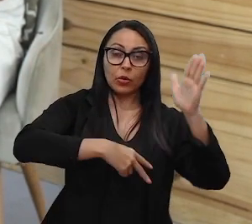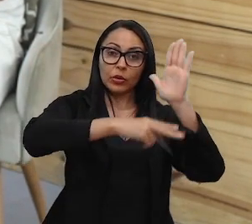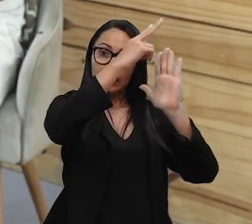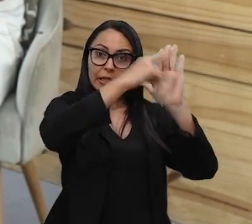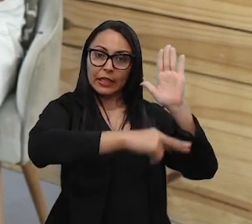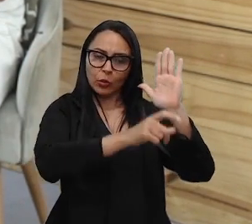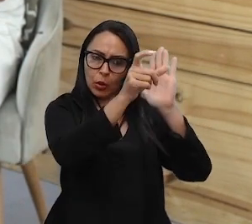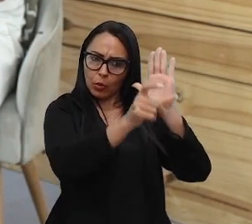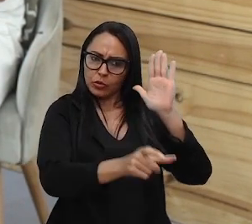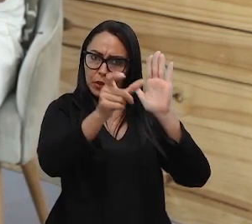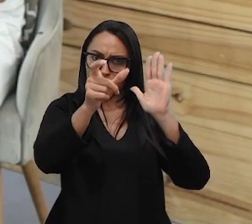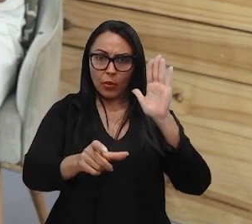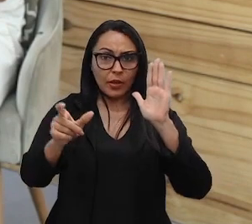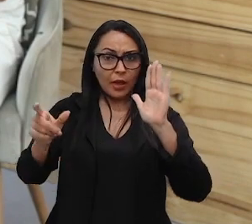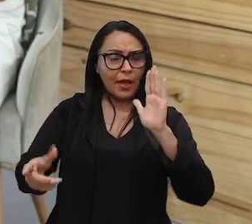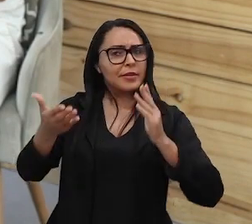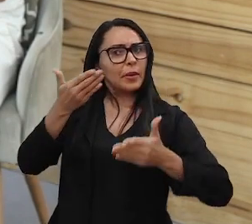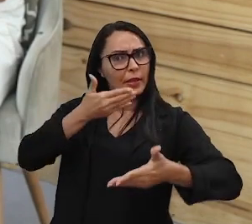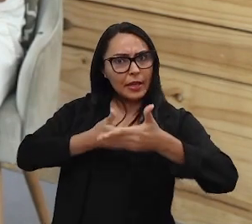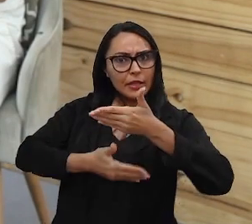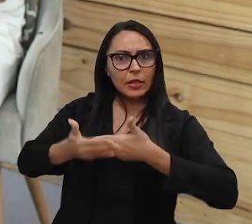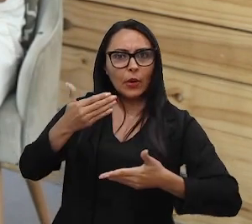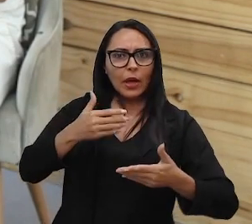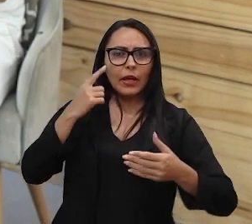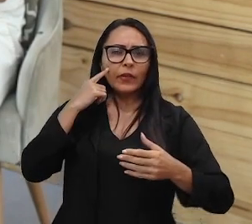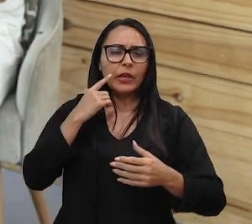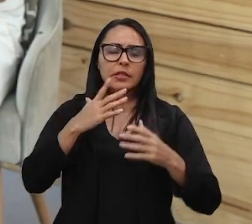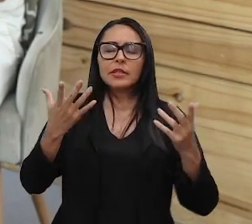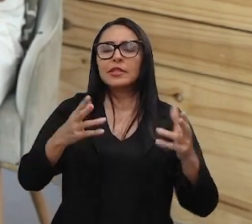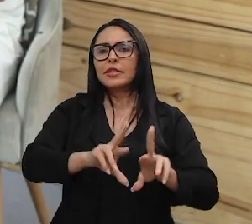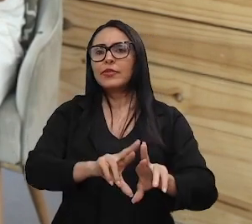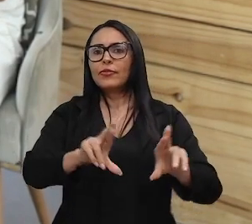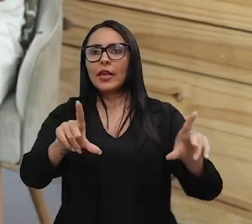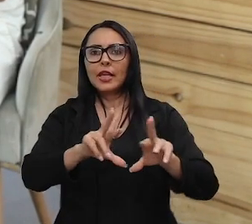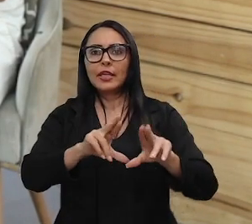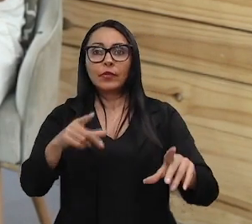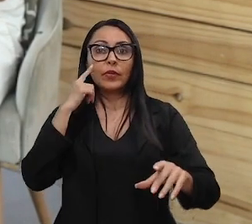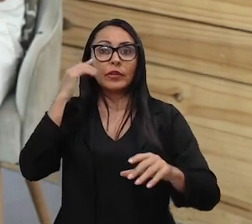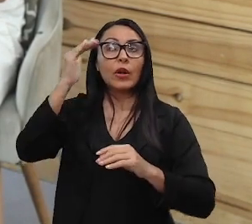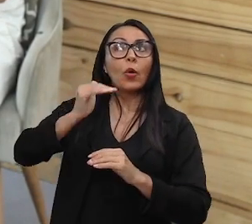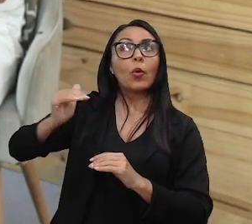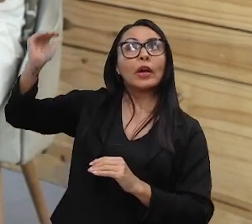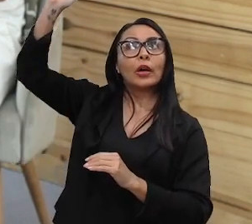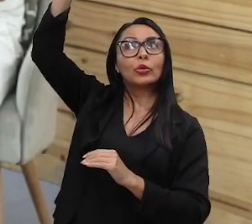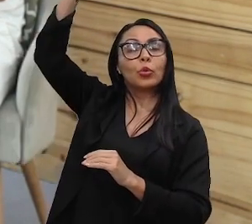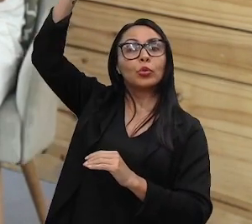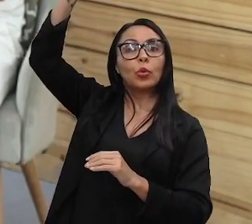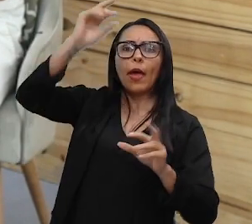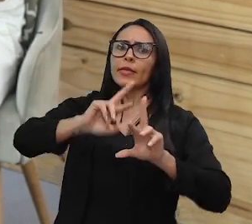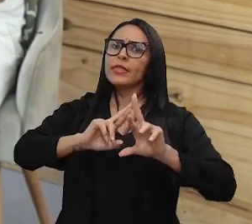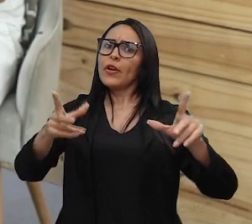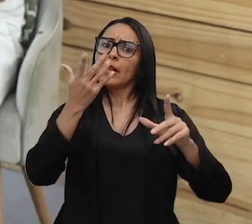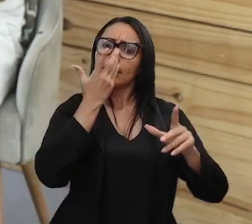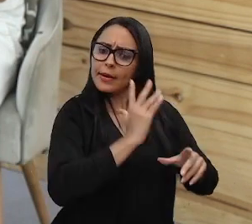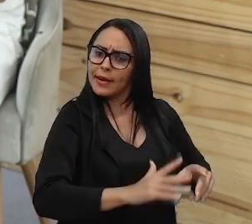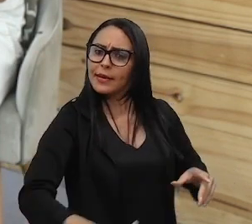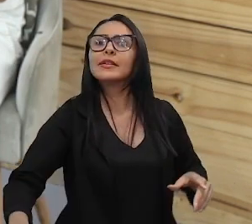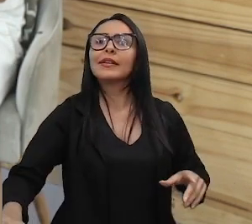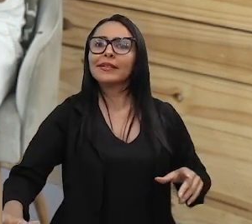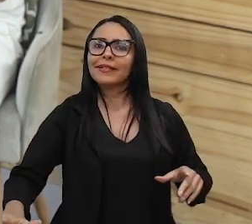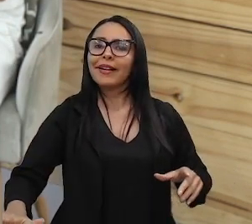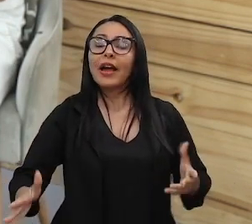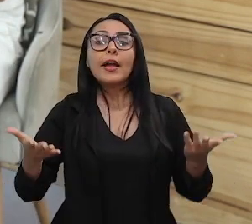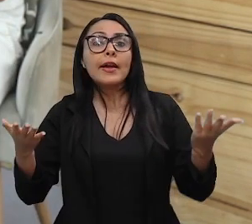usuários, essa mediação de leitura, ela vai ser completamente diferente se ela for feita com adultos e se ela for feita com crianças. Então, consequentemente, a